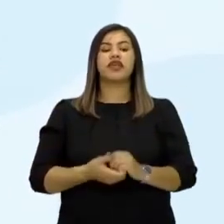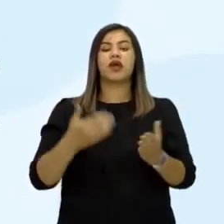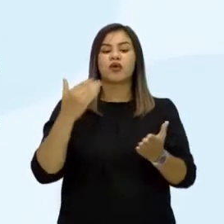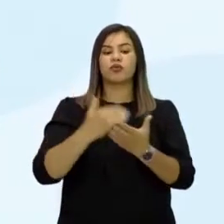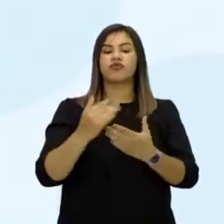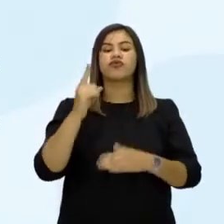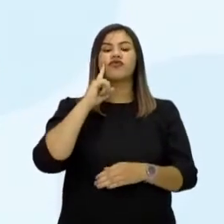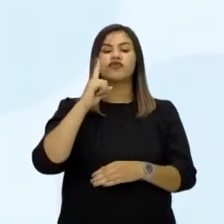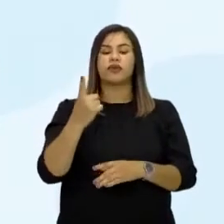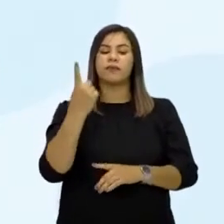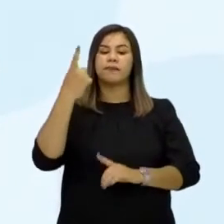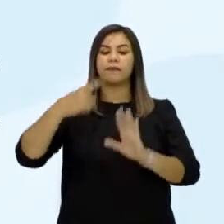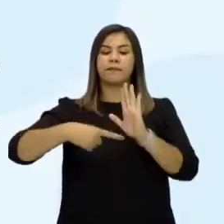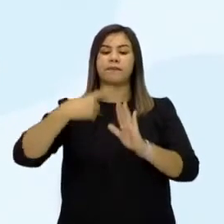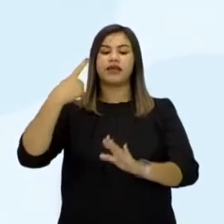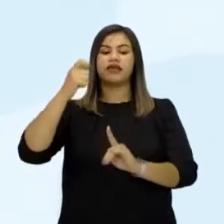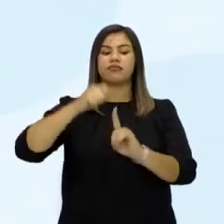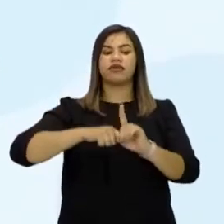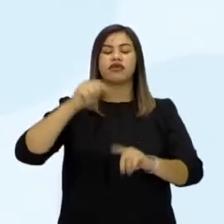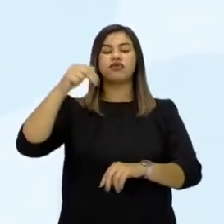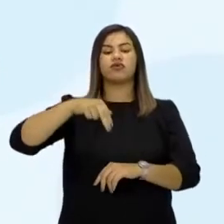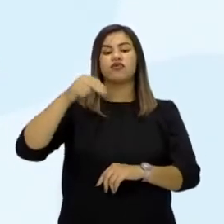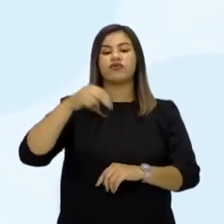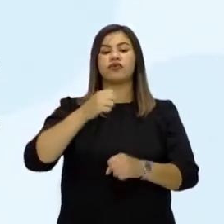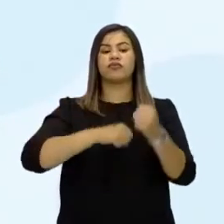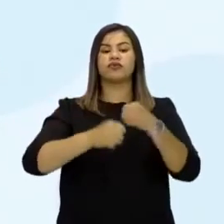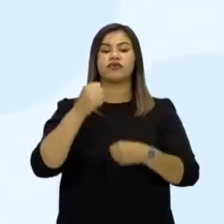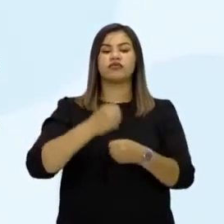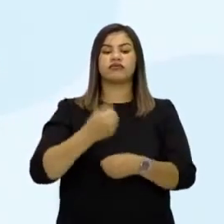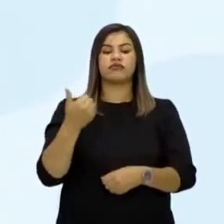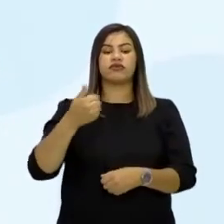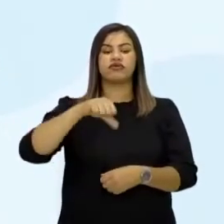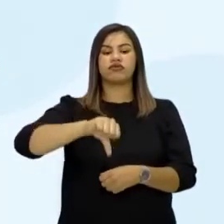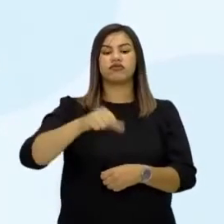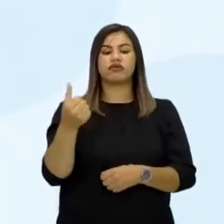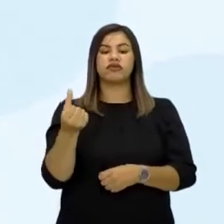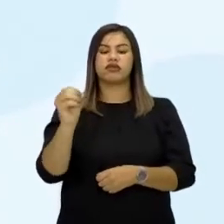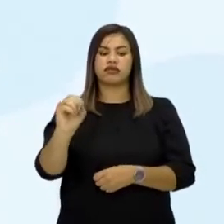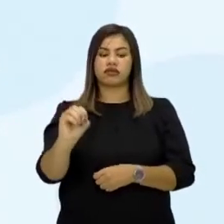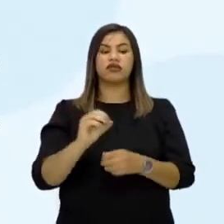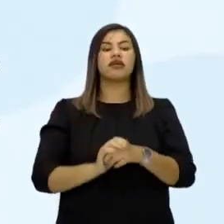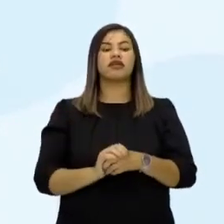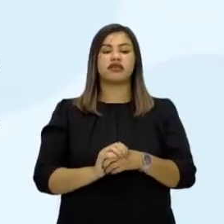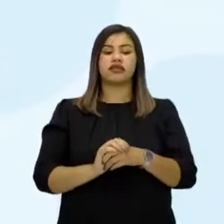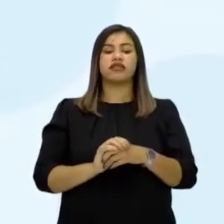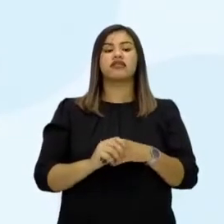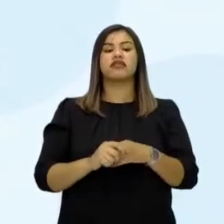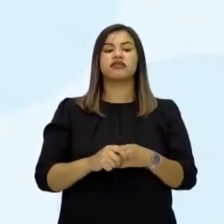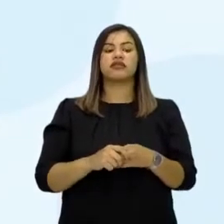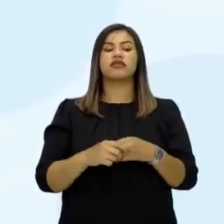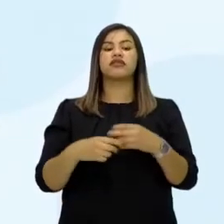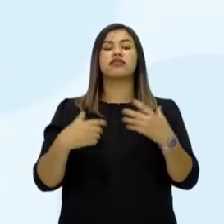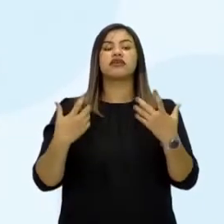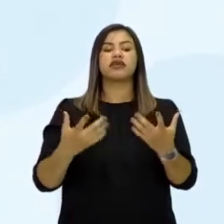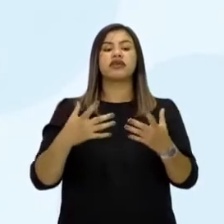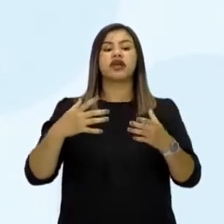Entrou em vigor no dia 1º de novembro de 1960, apesar da formação ser em 1944. A